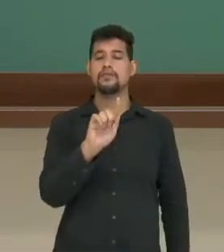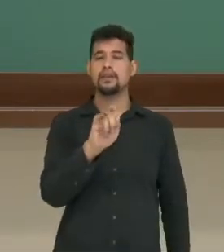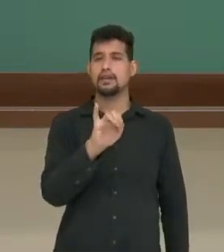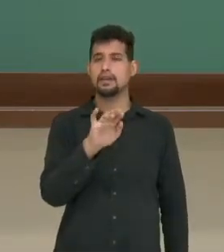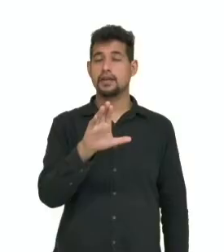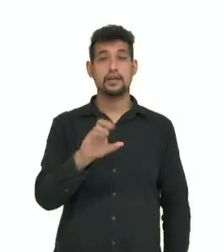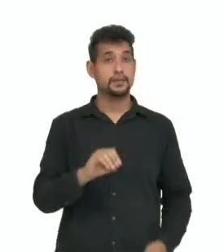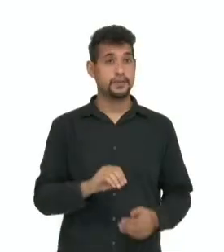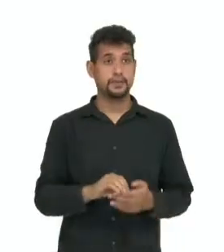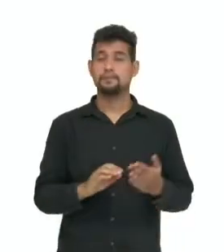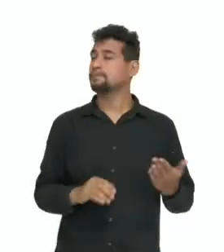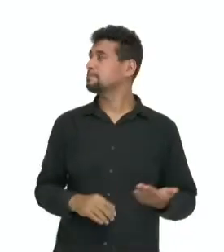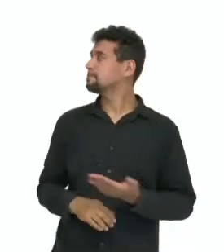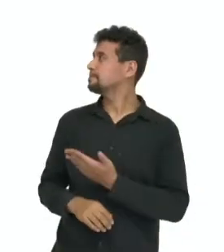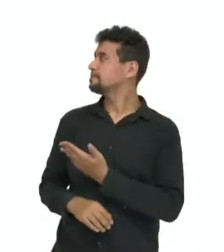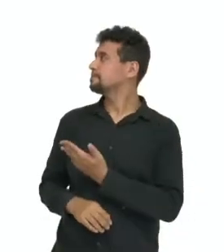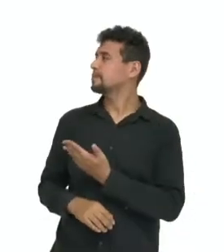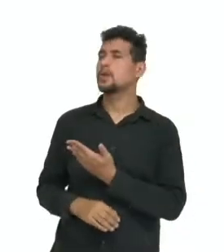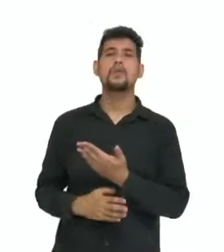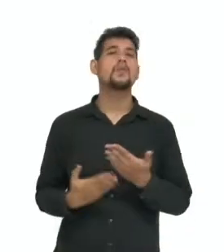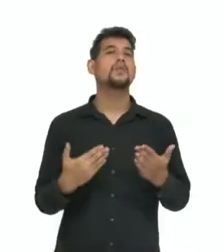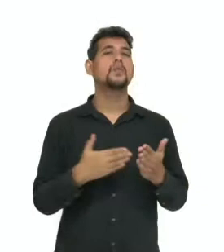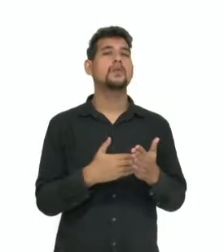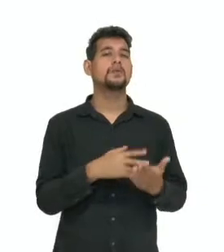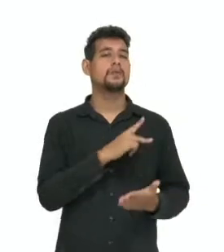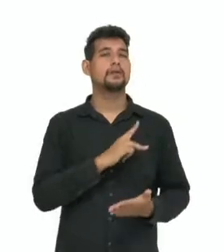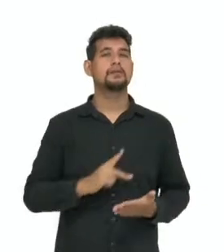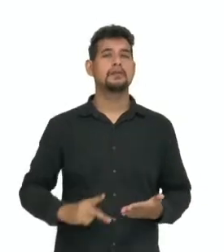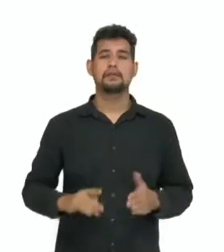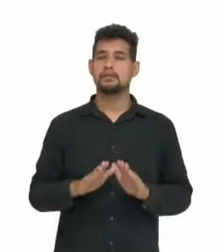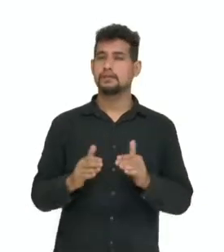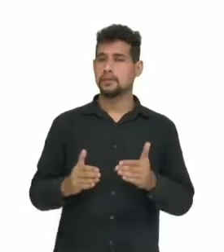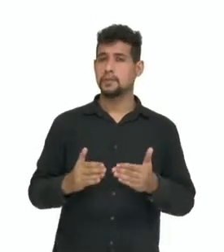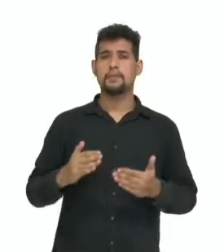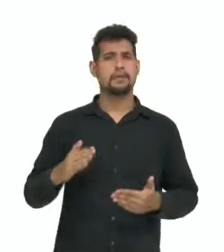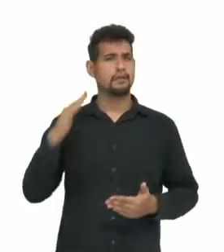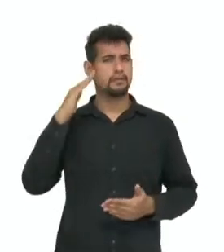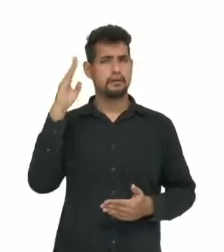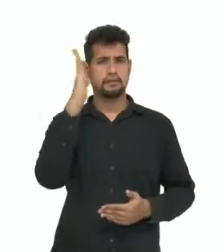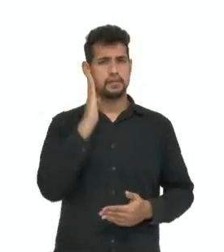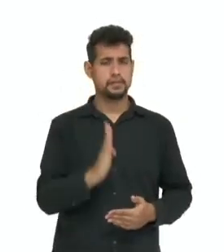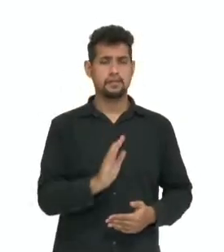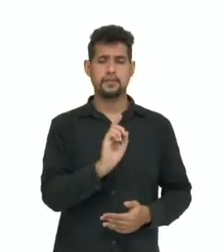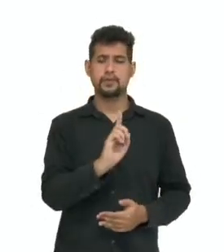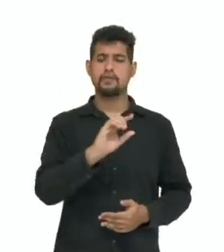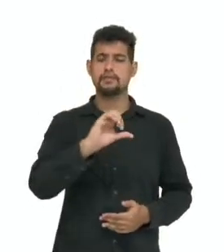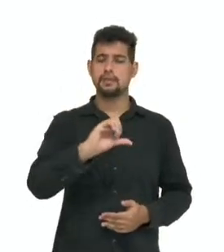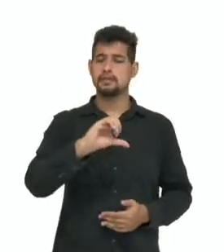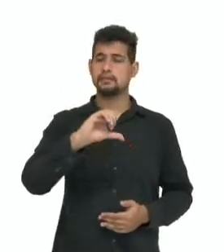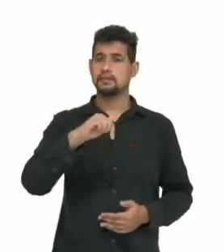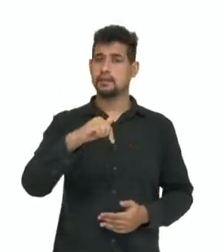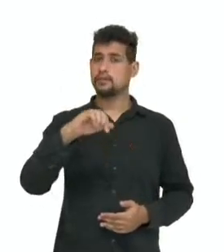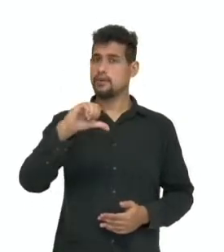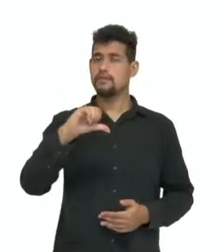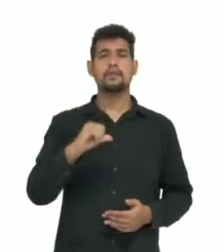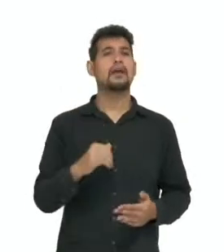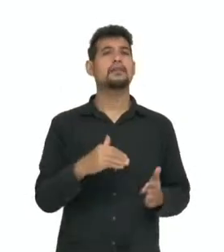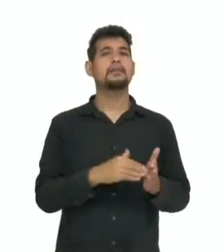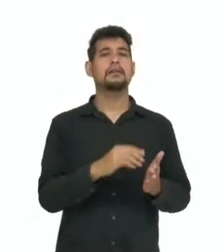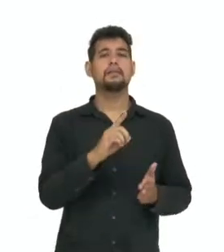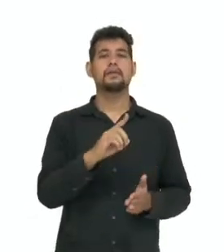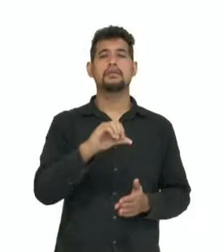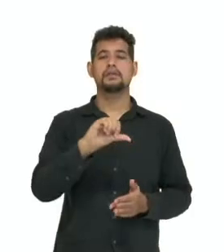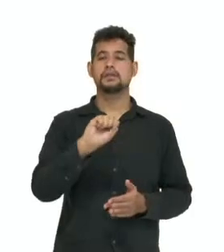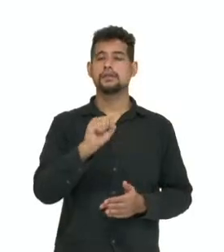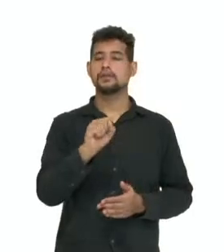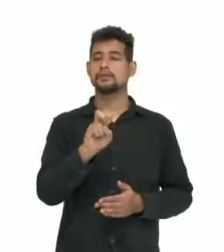Batista Figueiredo, último presidente do regime militar brasileiro entre 1979 e 1985.